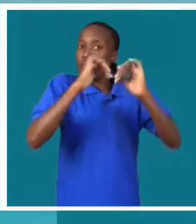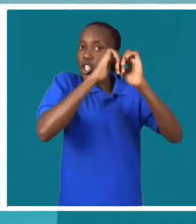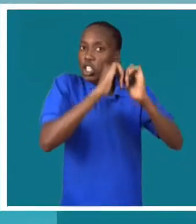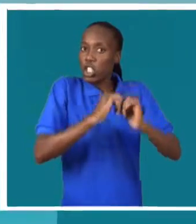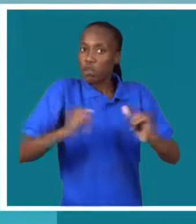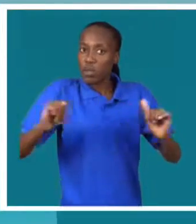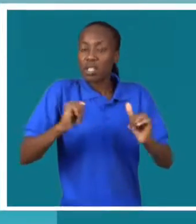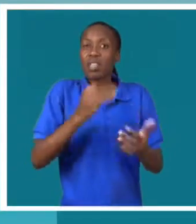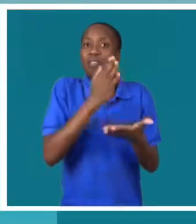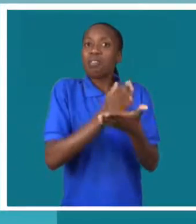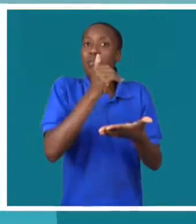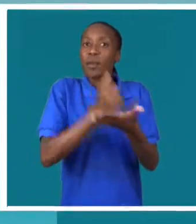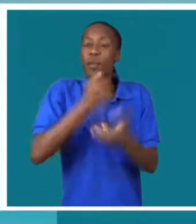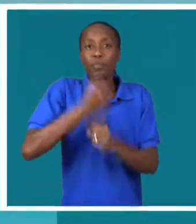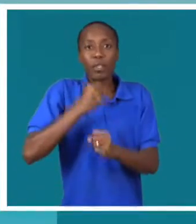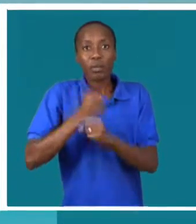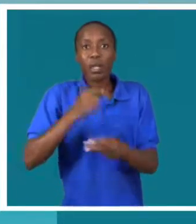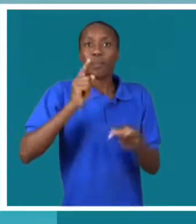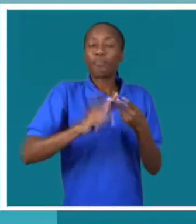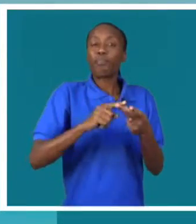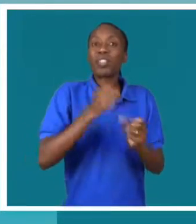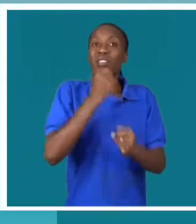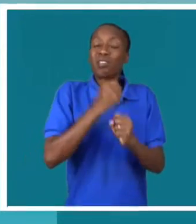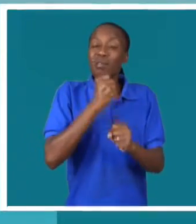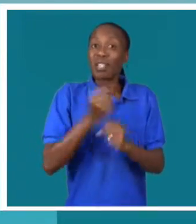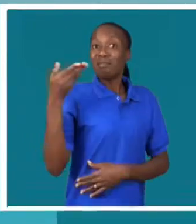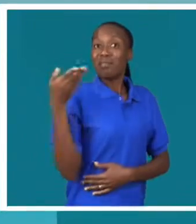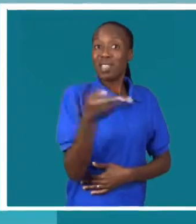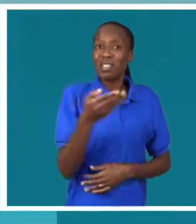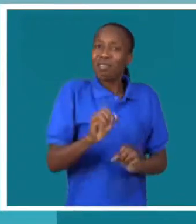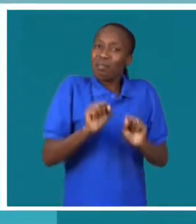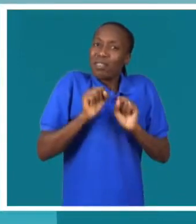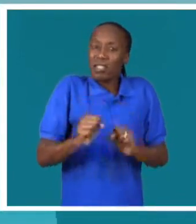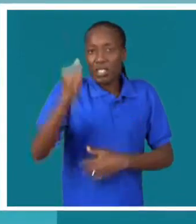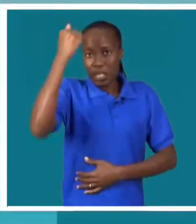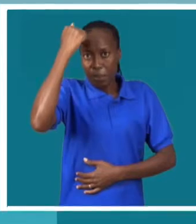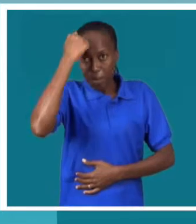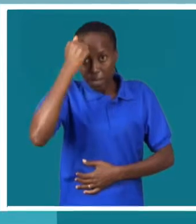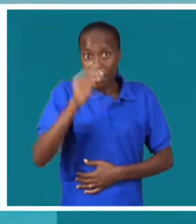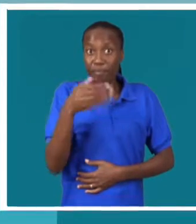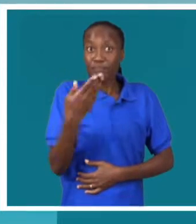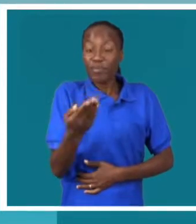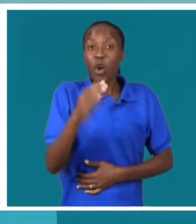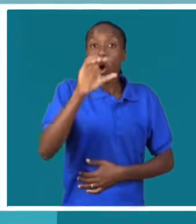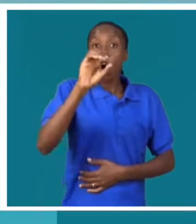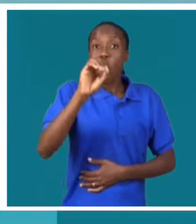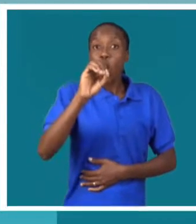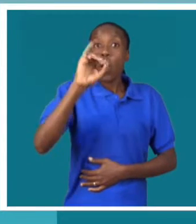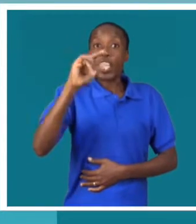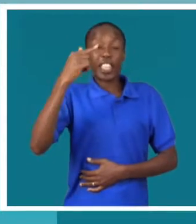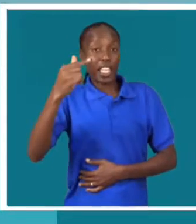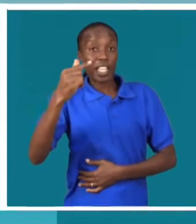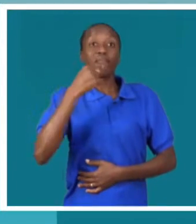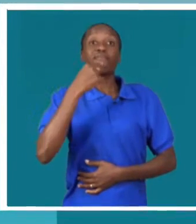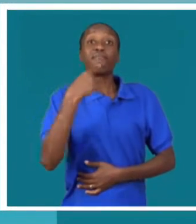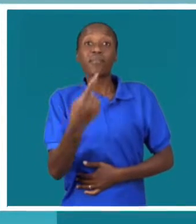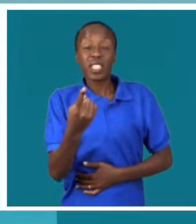especificidades, Que o setor do trabalho, o setor do emprego deve tomar em consideração. A OIT